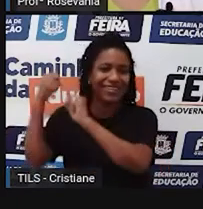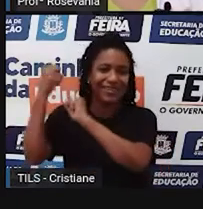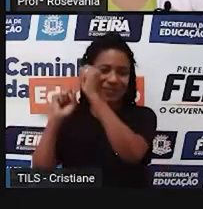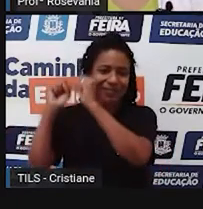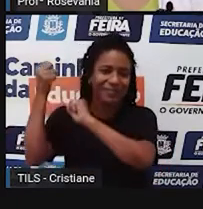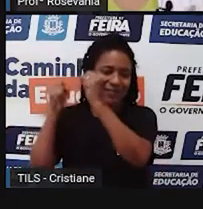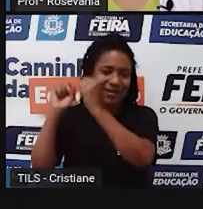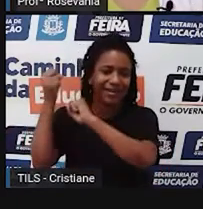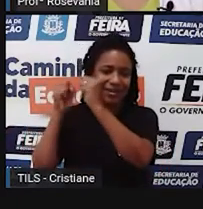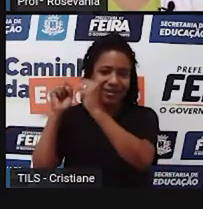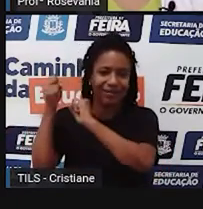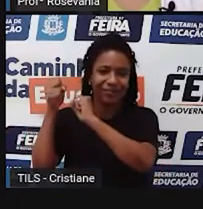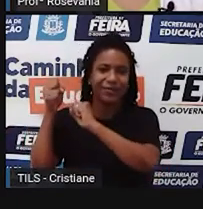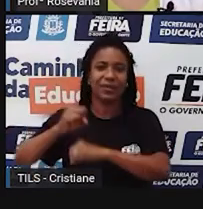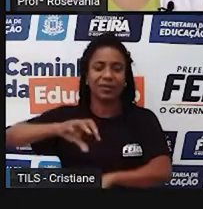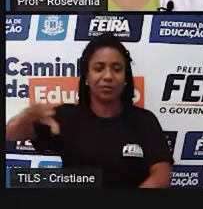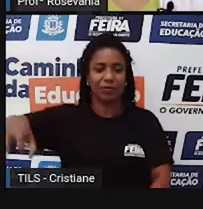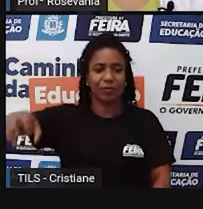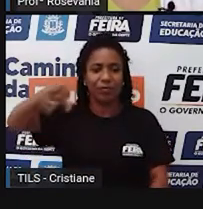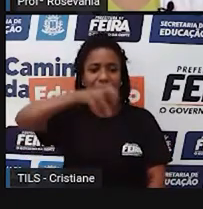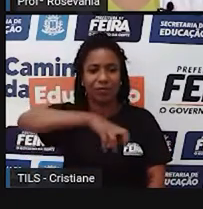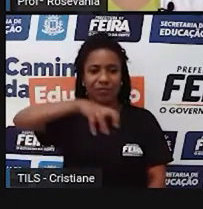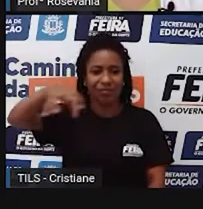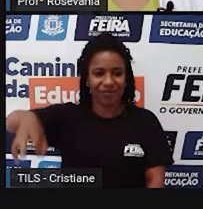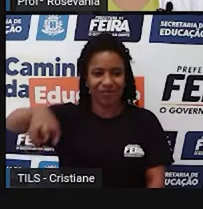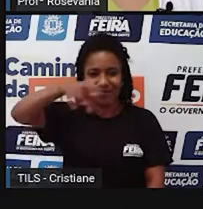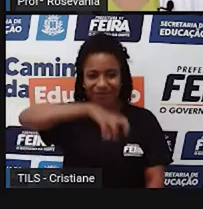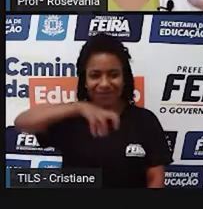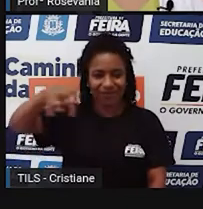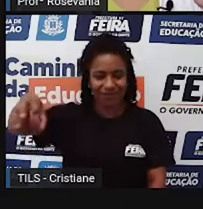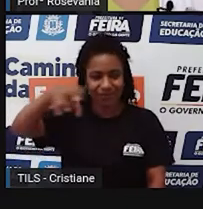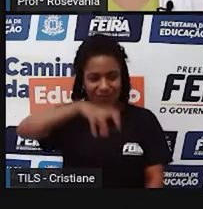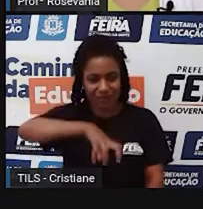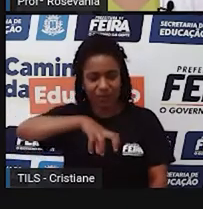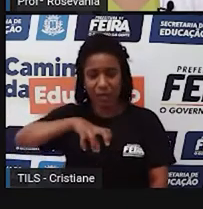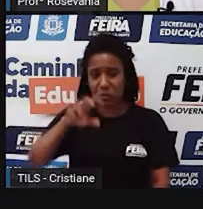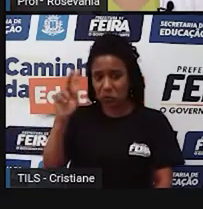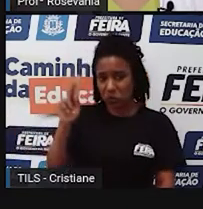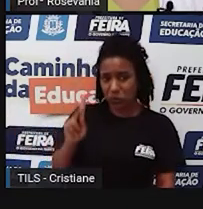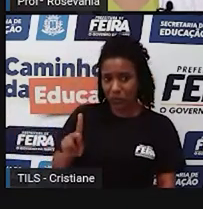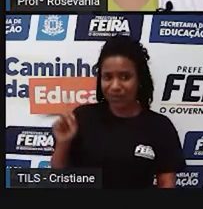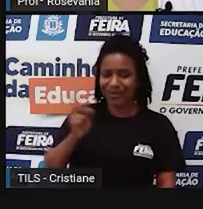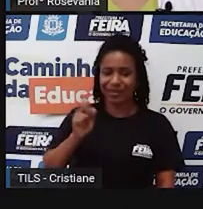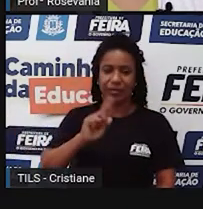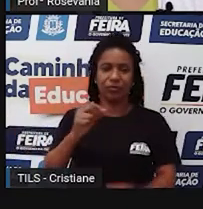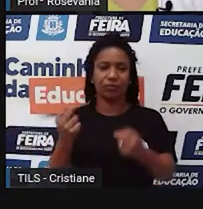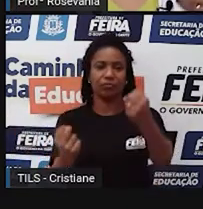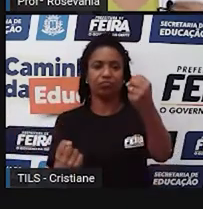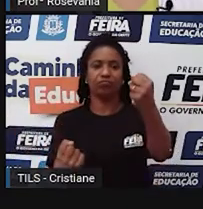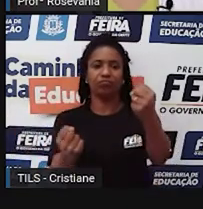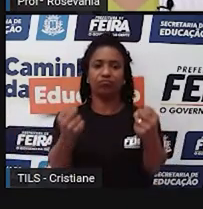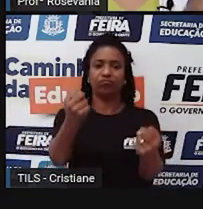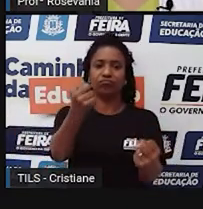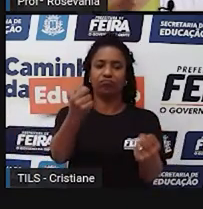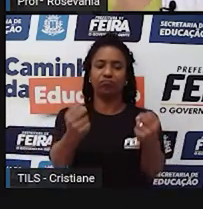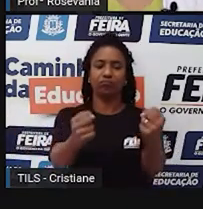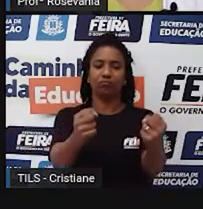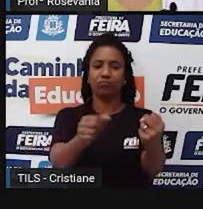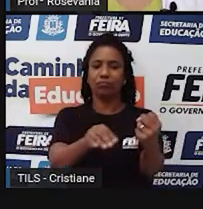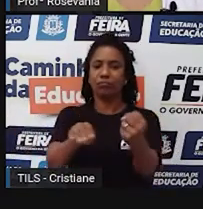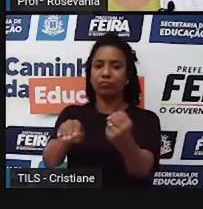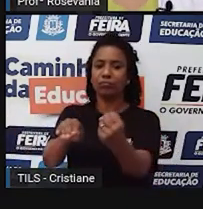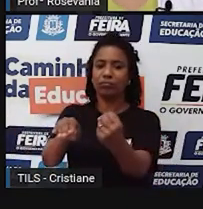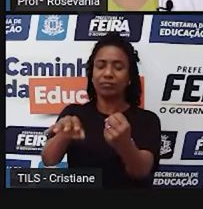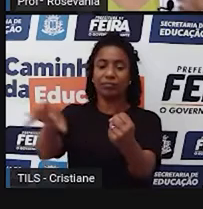sozinhas, né? Tem os motoristas, né? Das máquinas. Mas vocês percebam a área, né? A quantidade